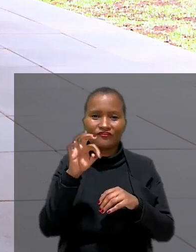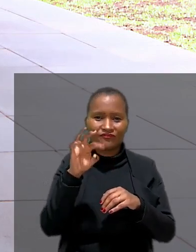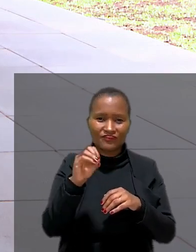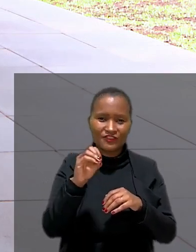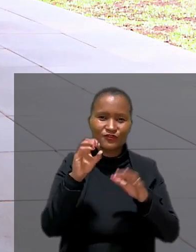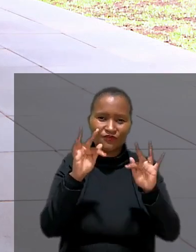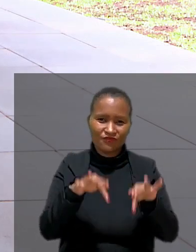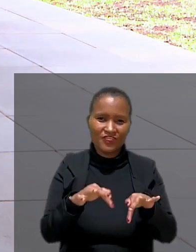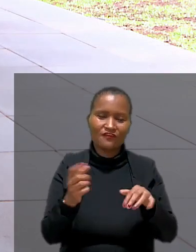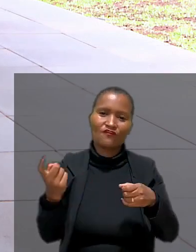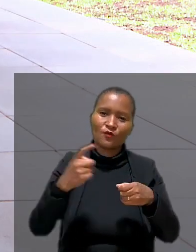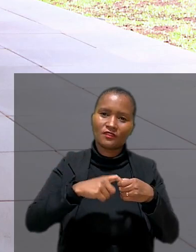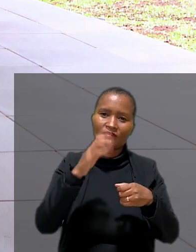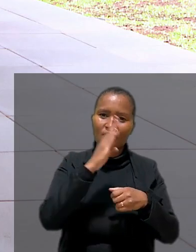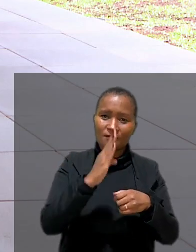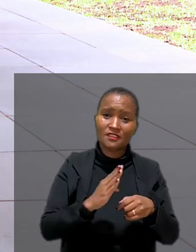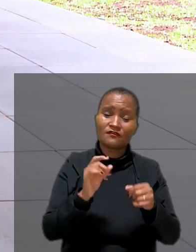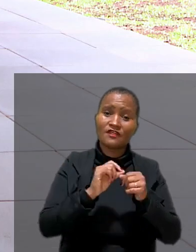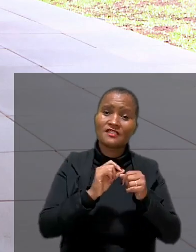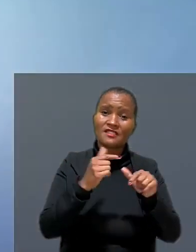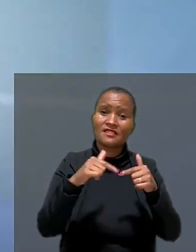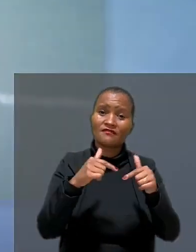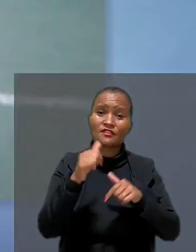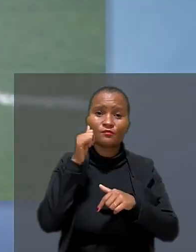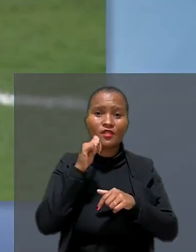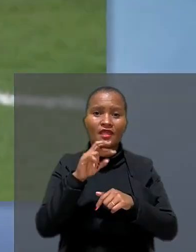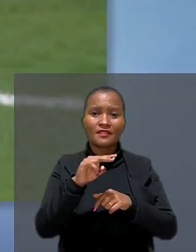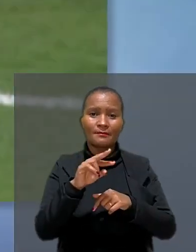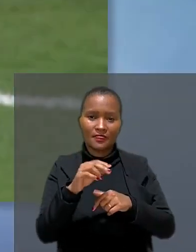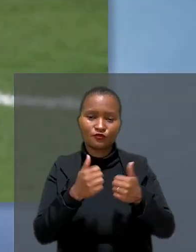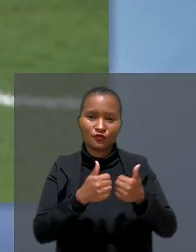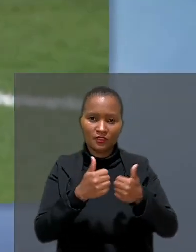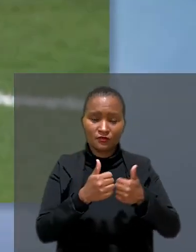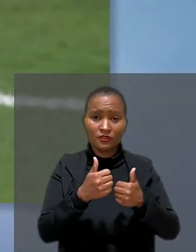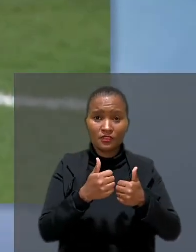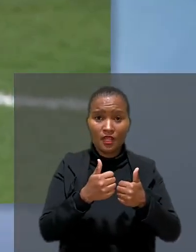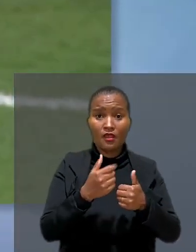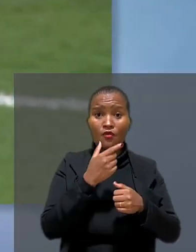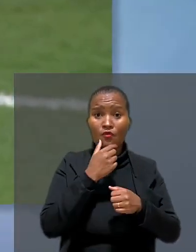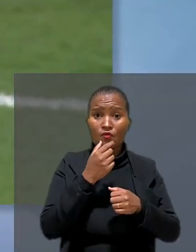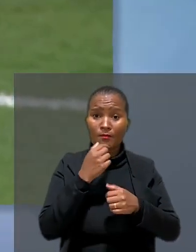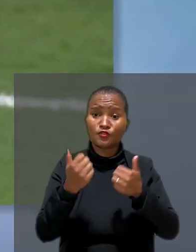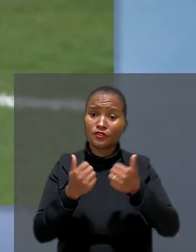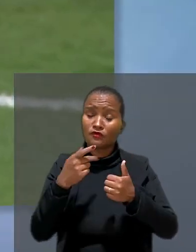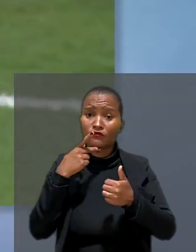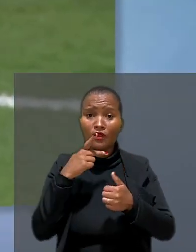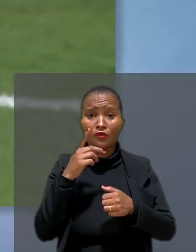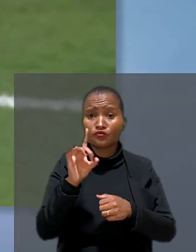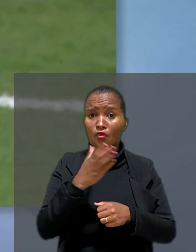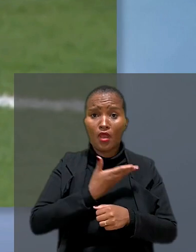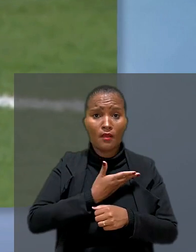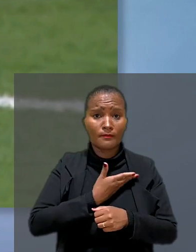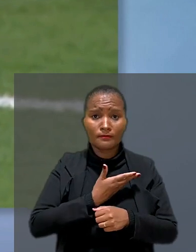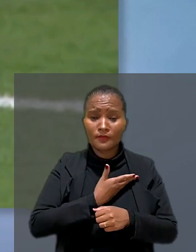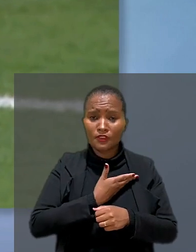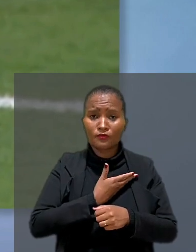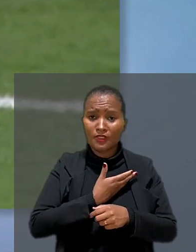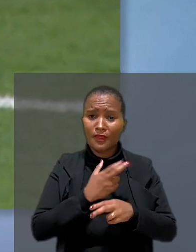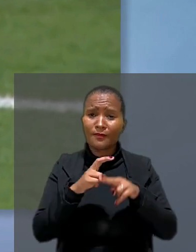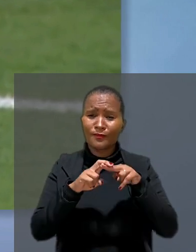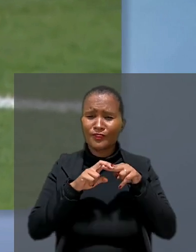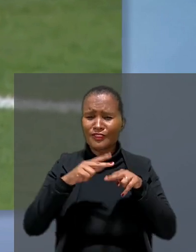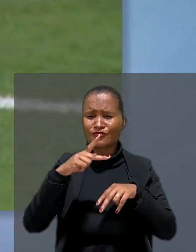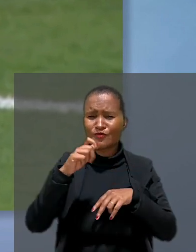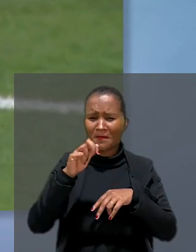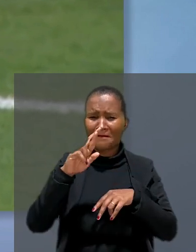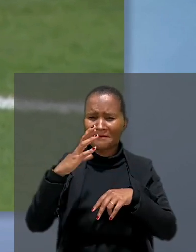Brasil e prestava serviços à irmã do jogador. Em defesa, o jogador sustentou que ele e o motorista eram amigos. E por isso,